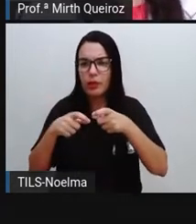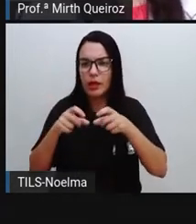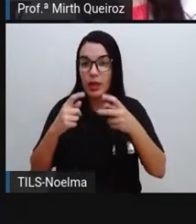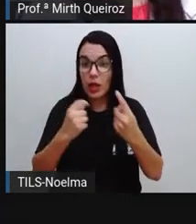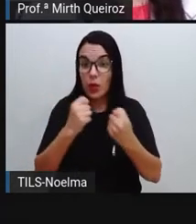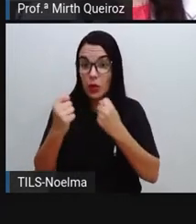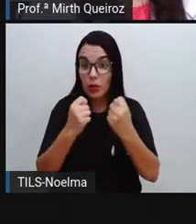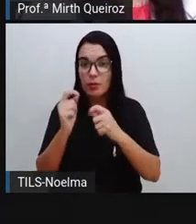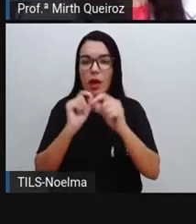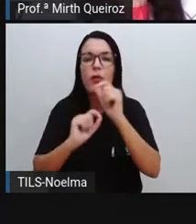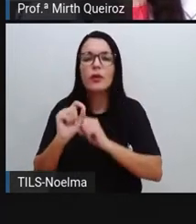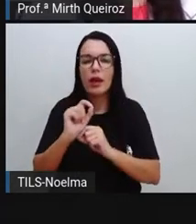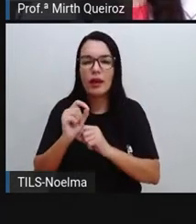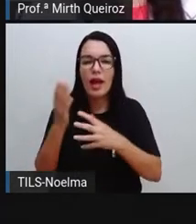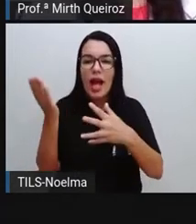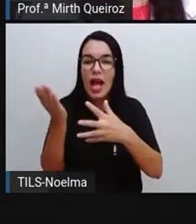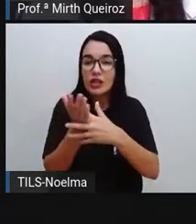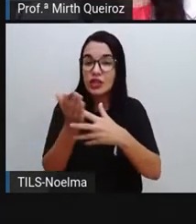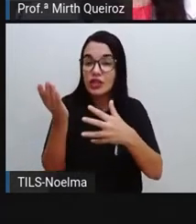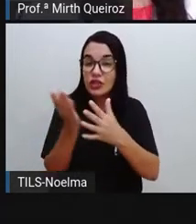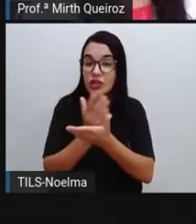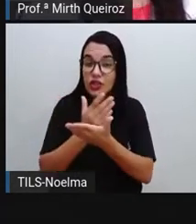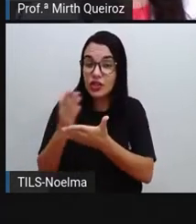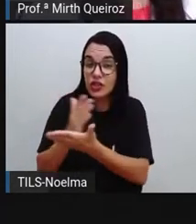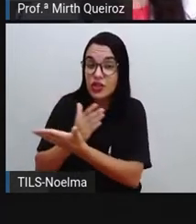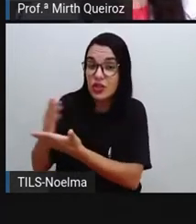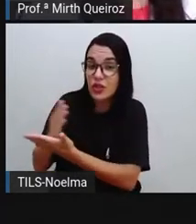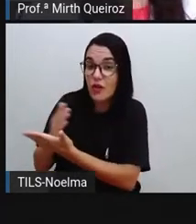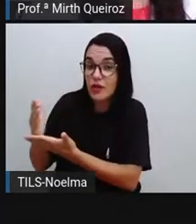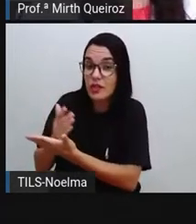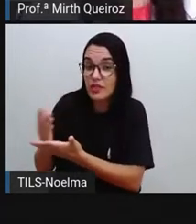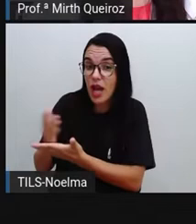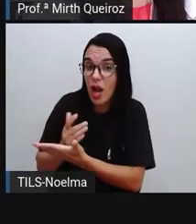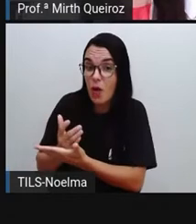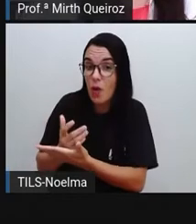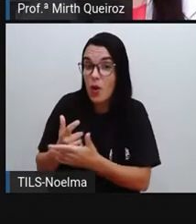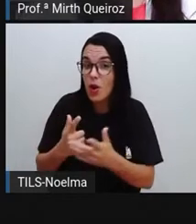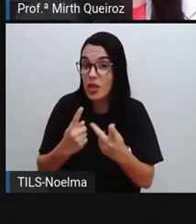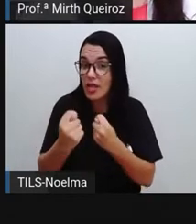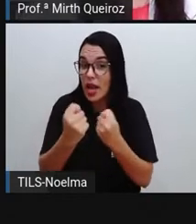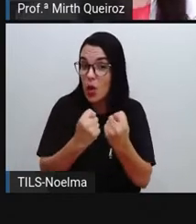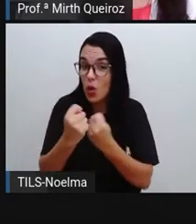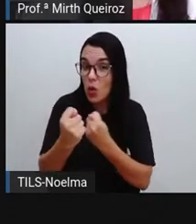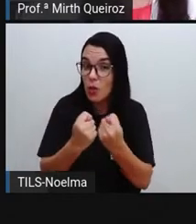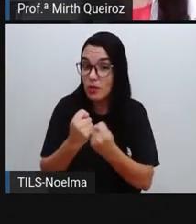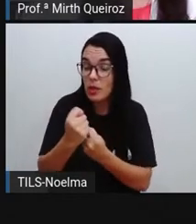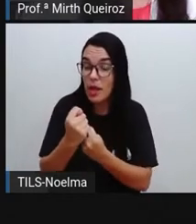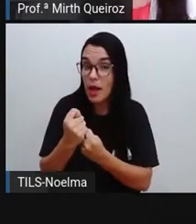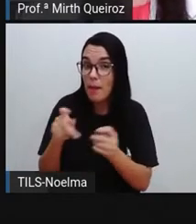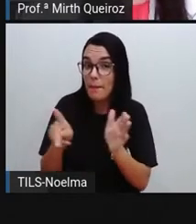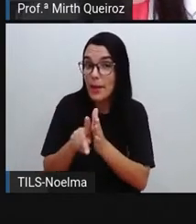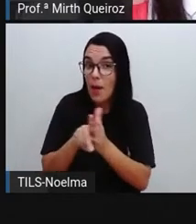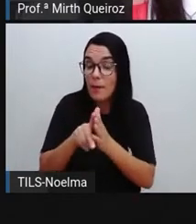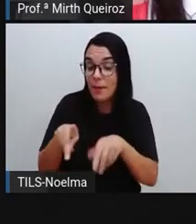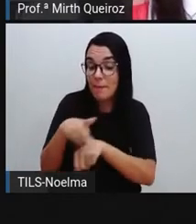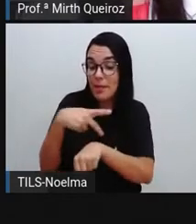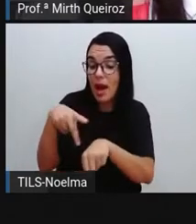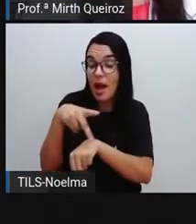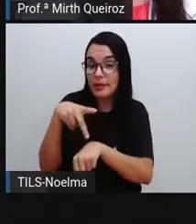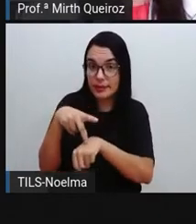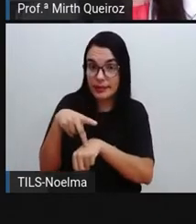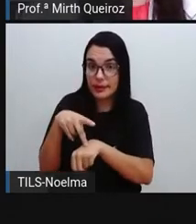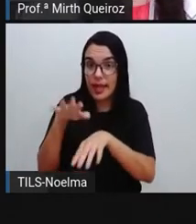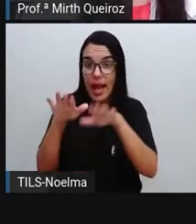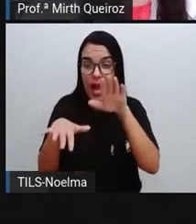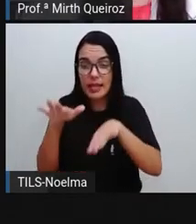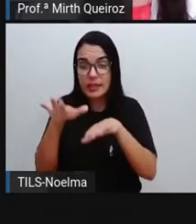divisões de atividades econômicas, ou a divisão de atividades econômicas, que são exercidas em um país, né? Às vezes, para